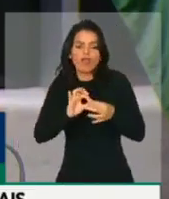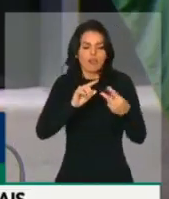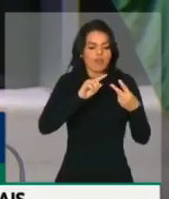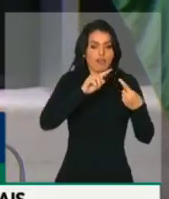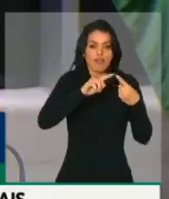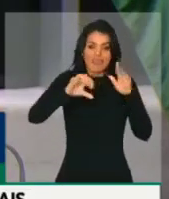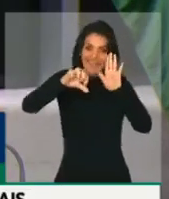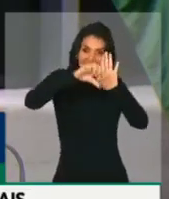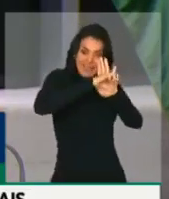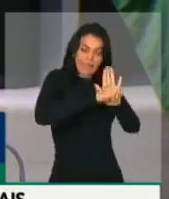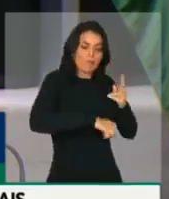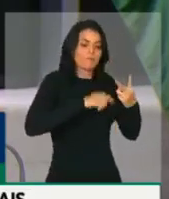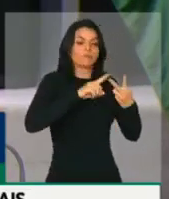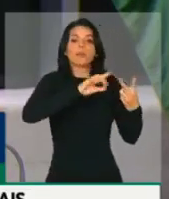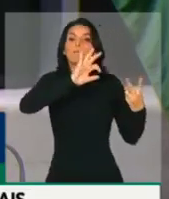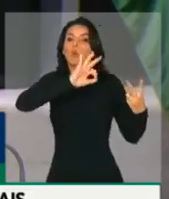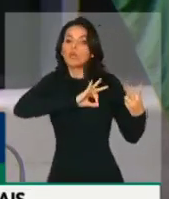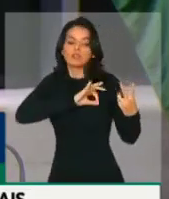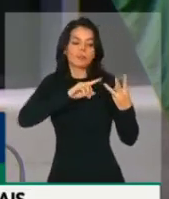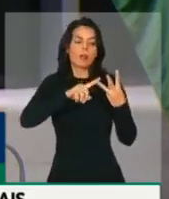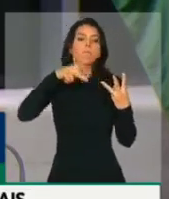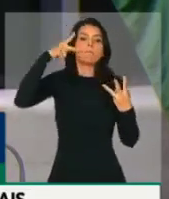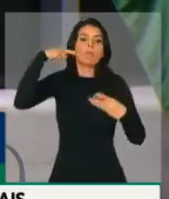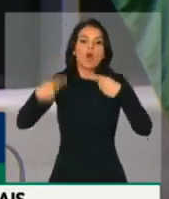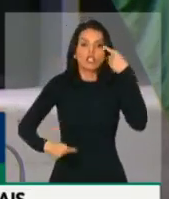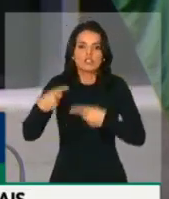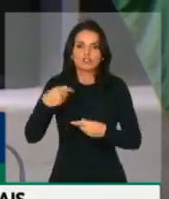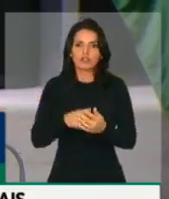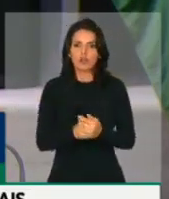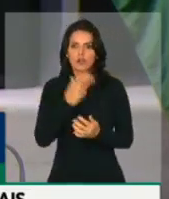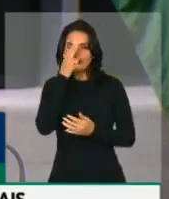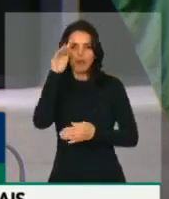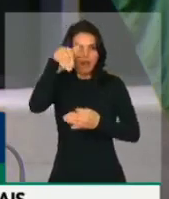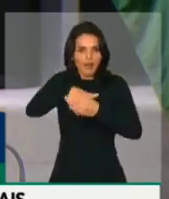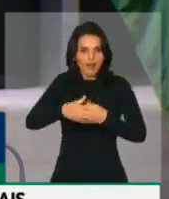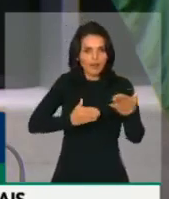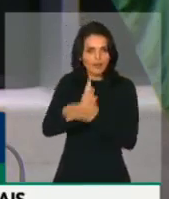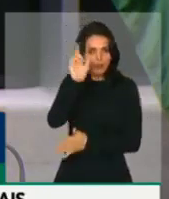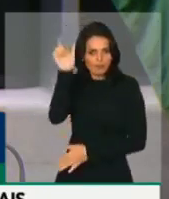política se nacionalizou através da eleição de Bolsonaro.